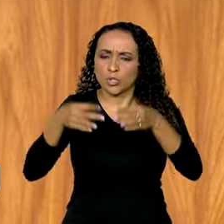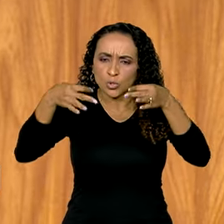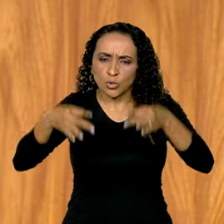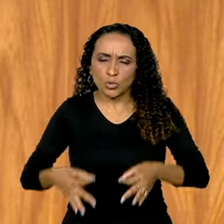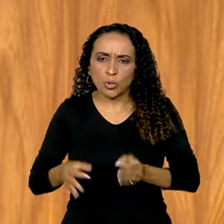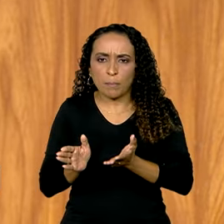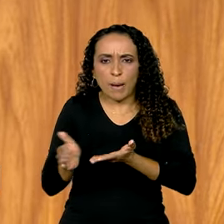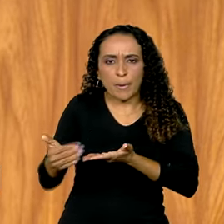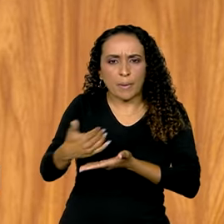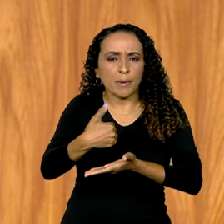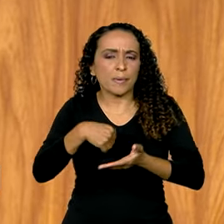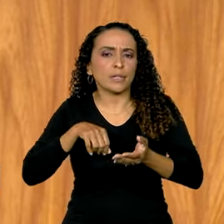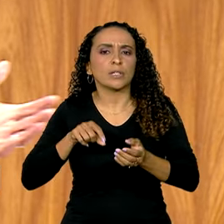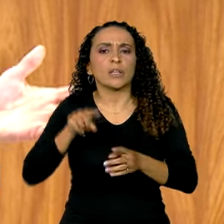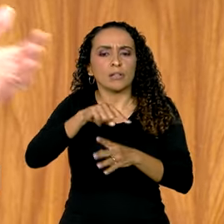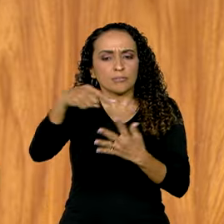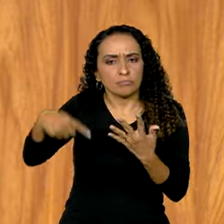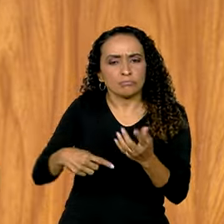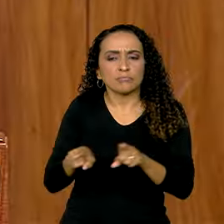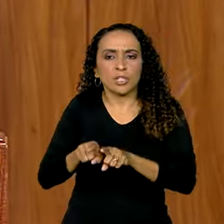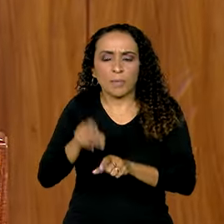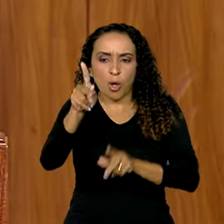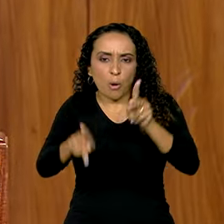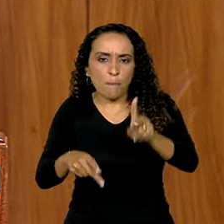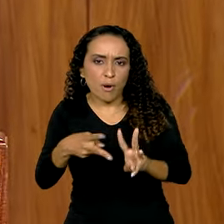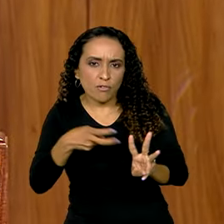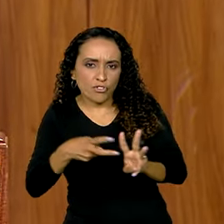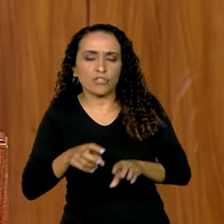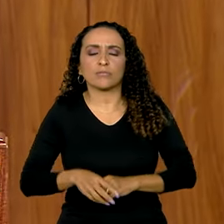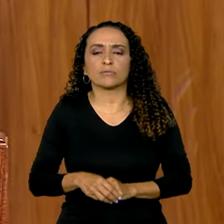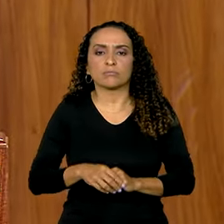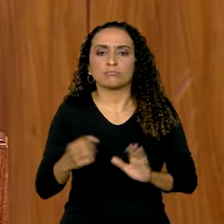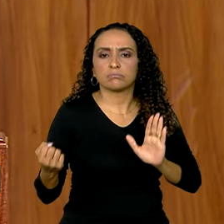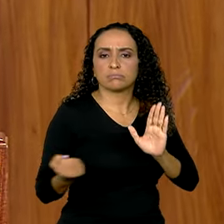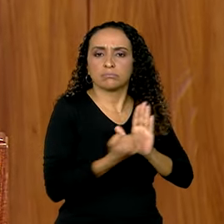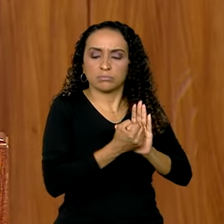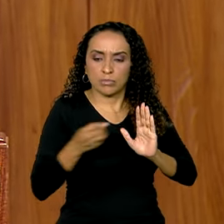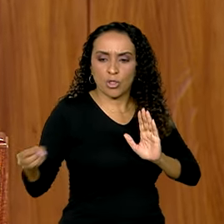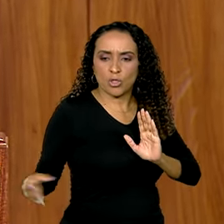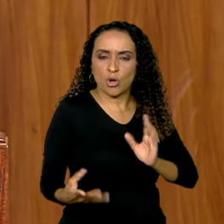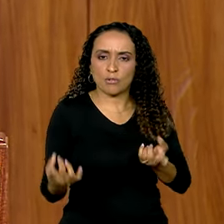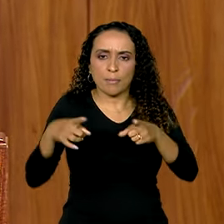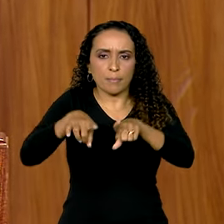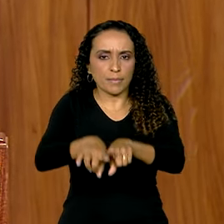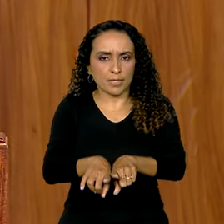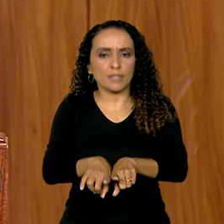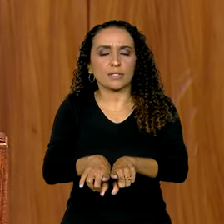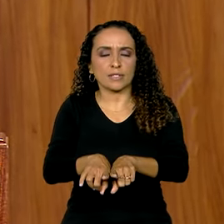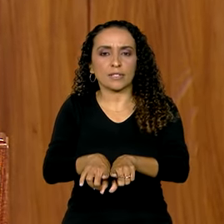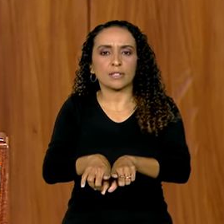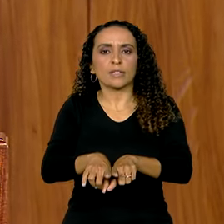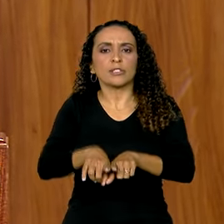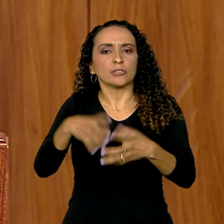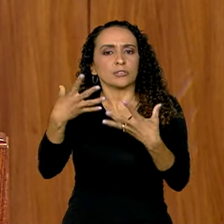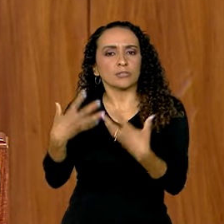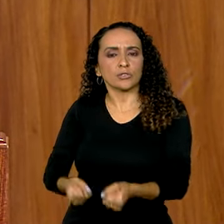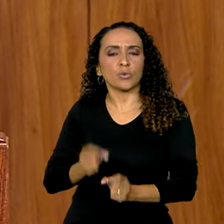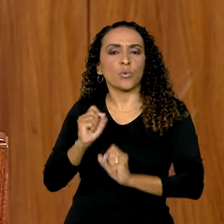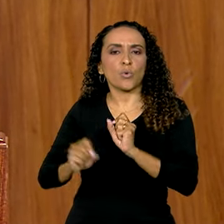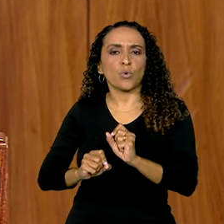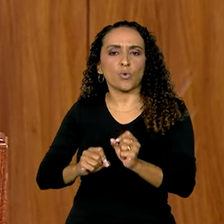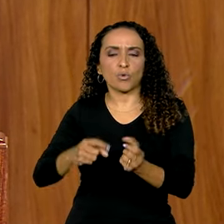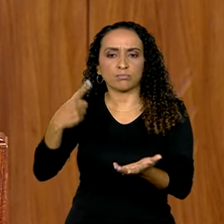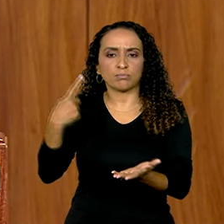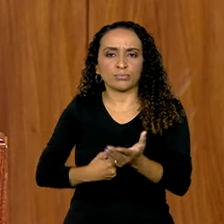componentes, inclusive os povos indígenas. Como símbolo da renovação dessa parceria, adotamos hoje um